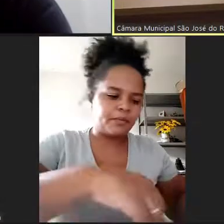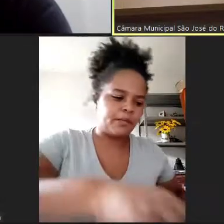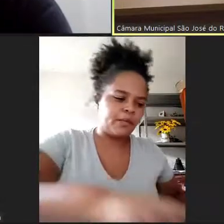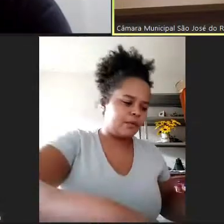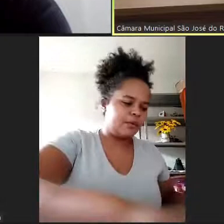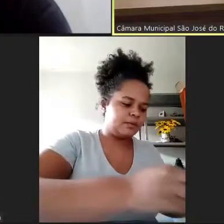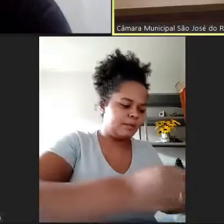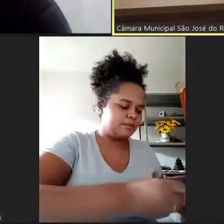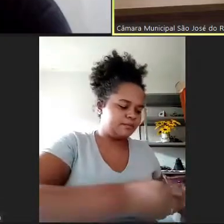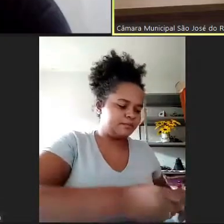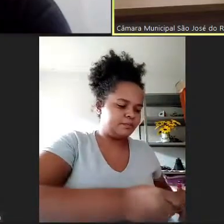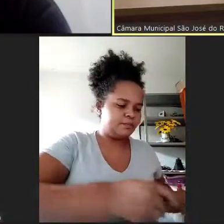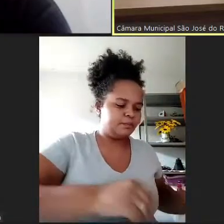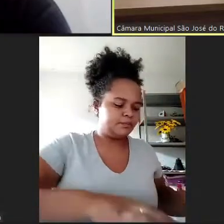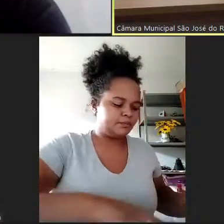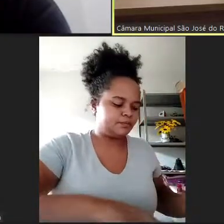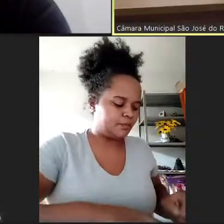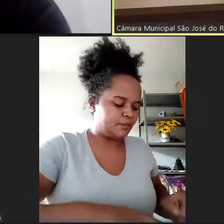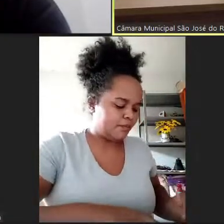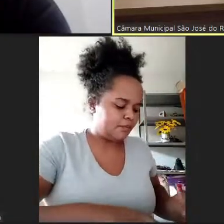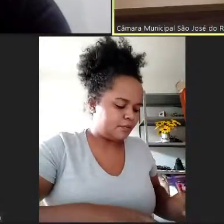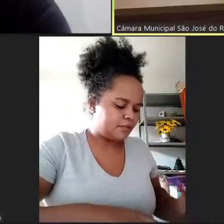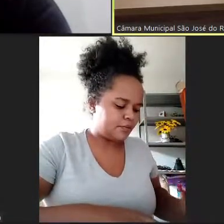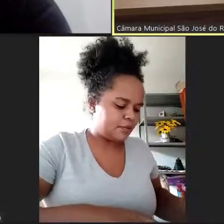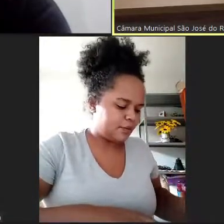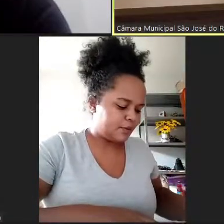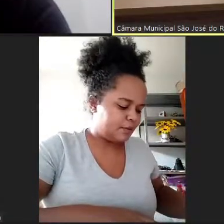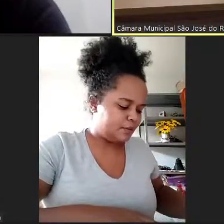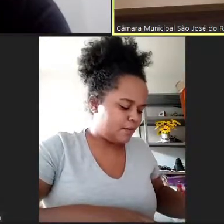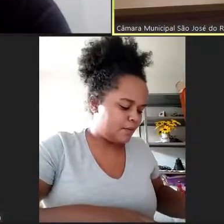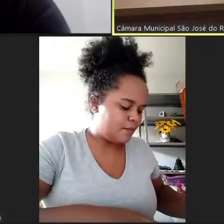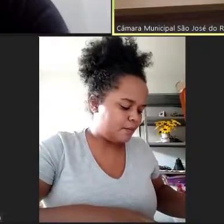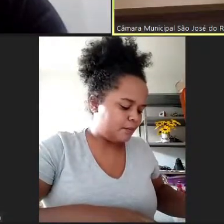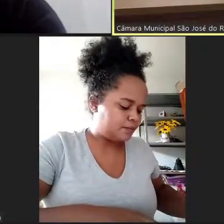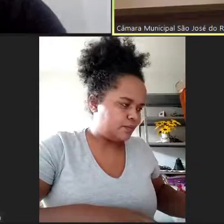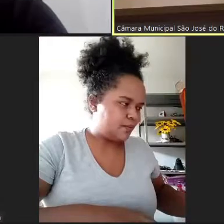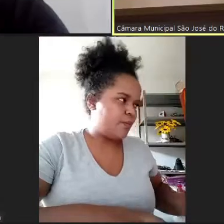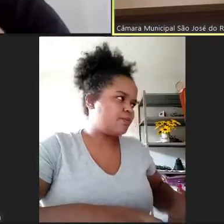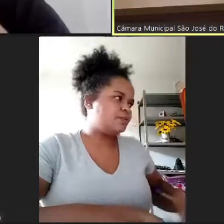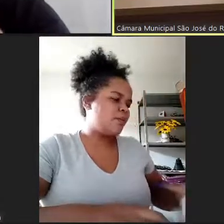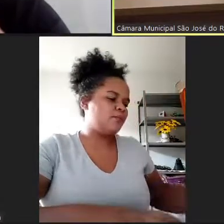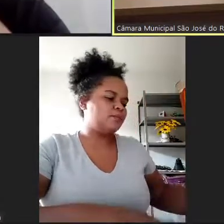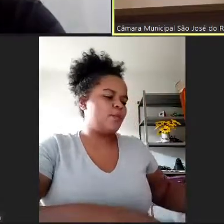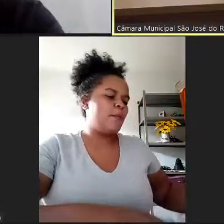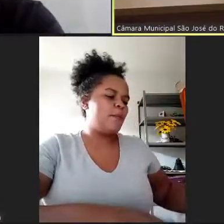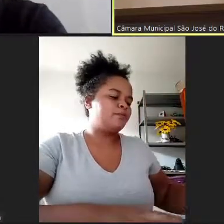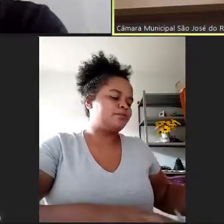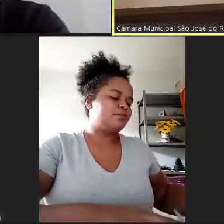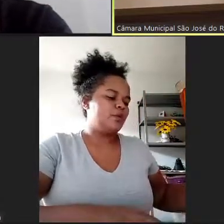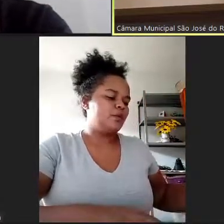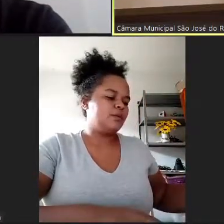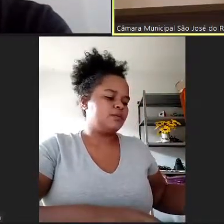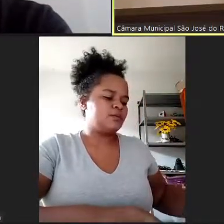Semana passada mesmo teve um senhor que me procurou, no outro dia resolveu, provavelmente dessa forma. Então, é